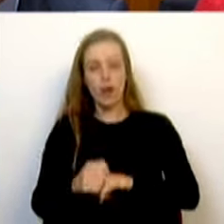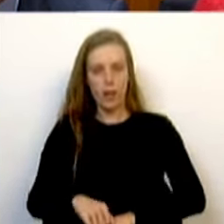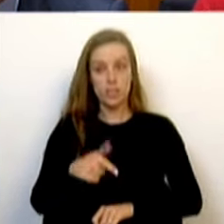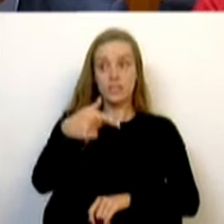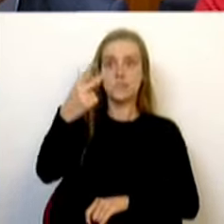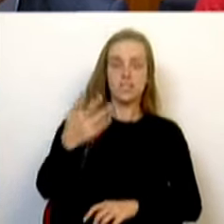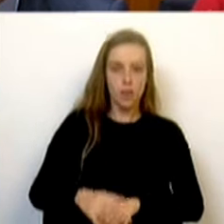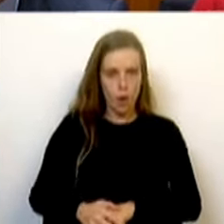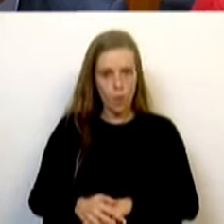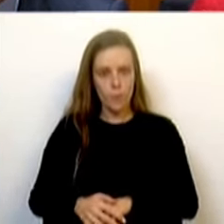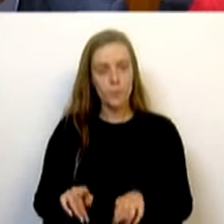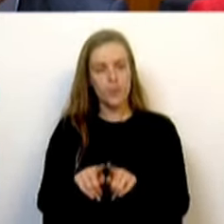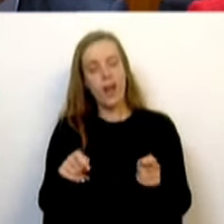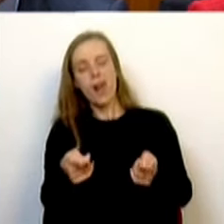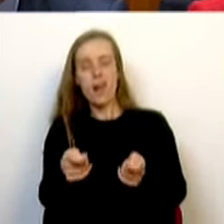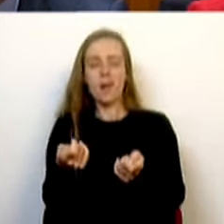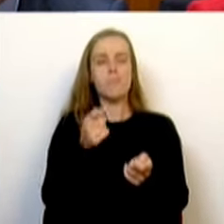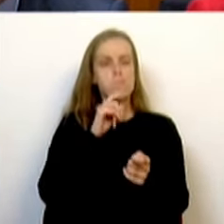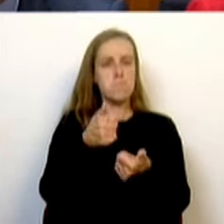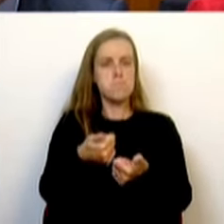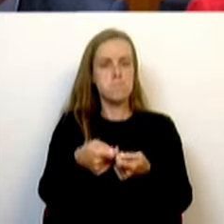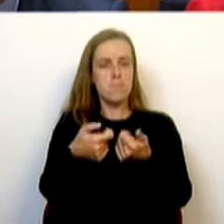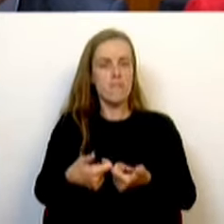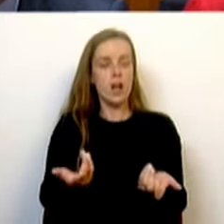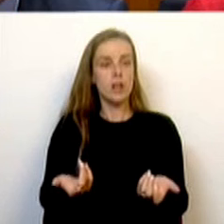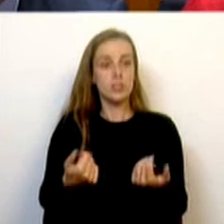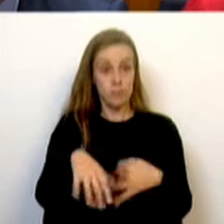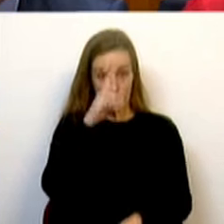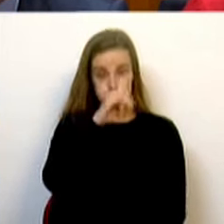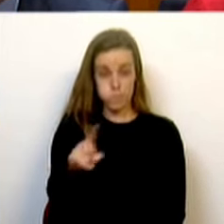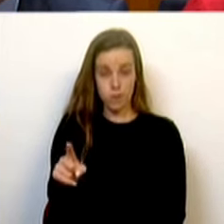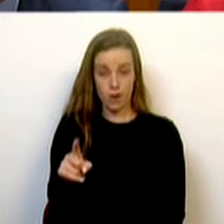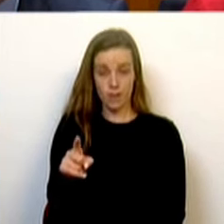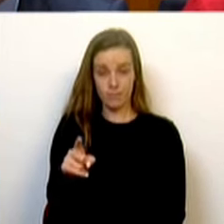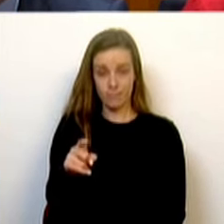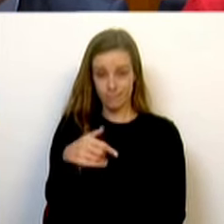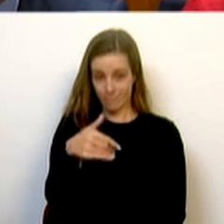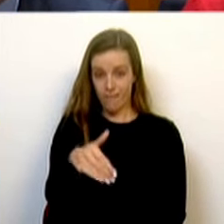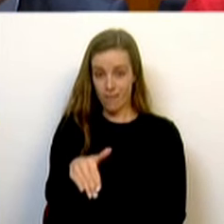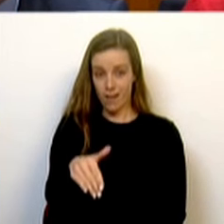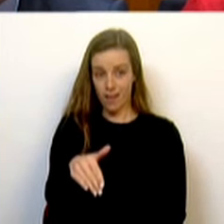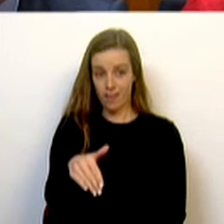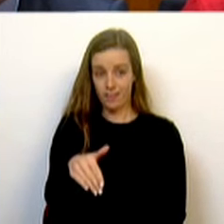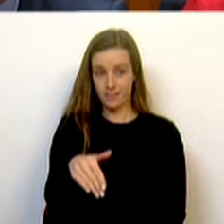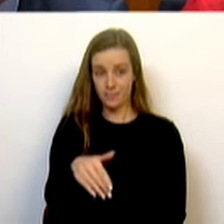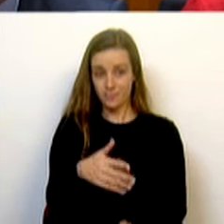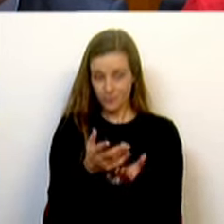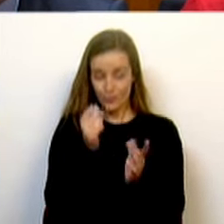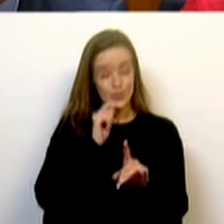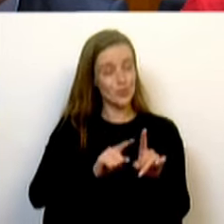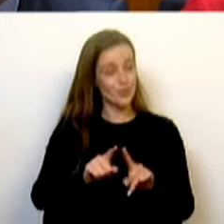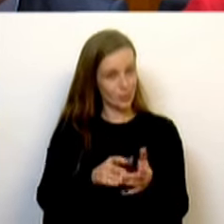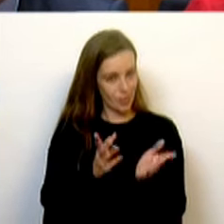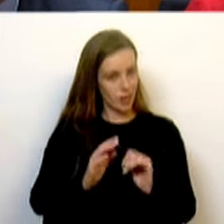televisões pode ser muito eficaz. Mas sabem, mais tarde ou mais cedo, mais tarde ou mais cedo, senhores